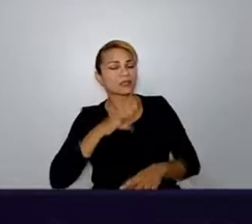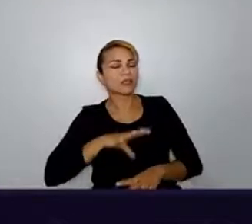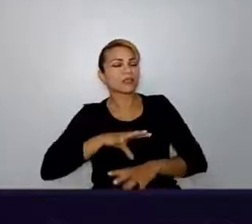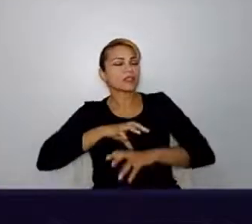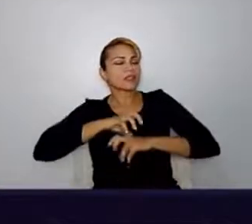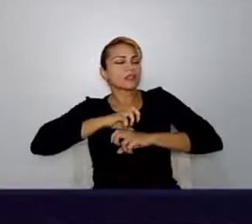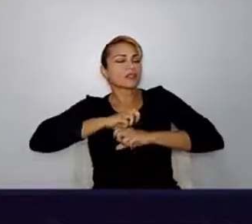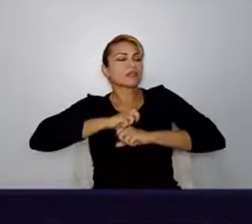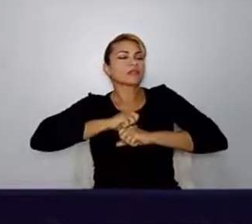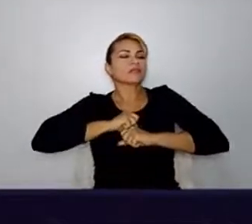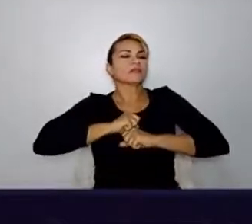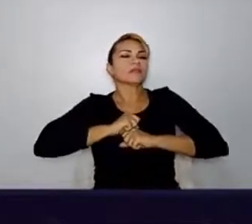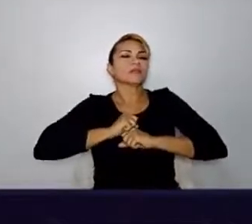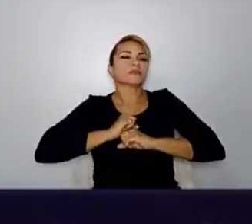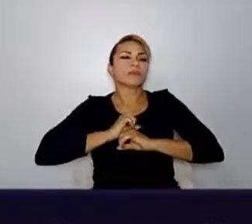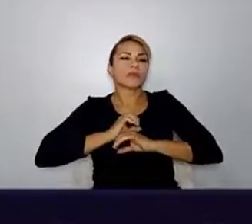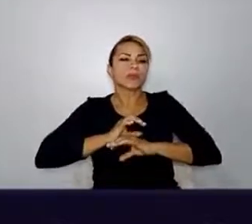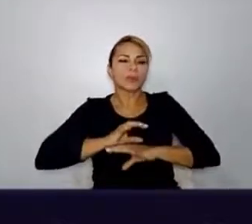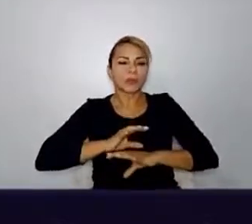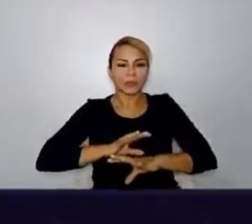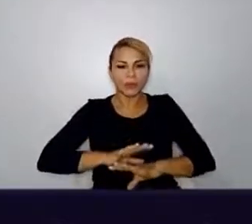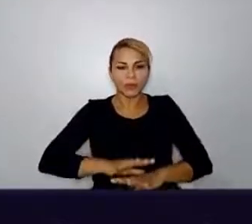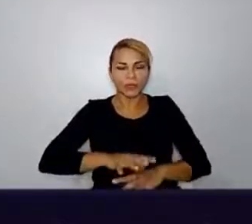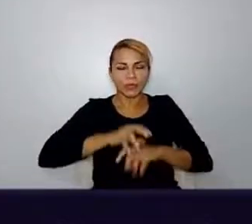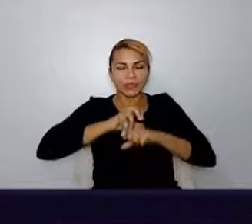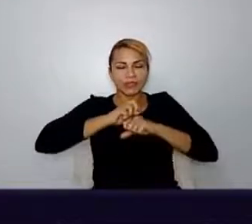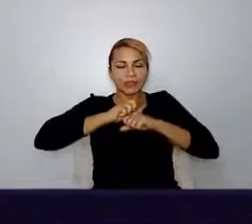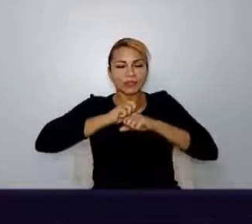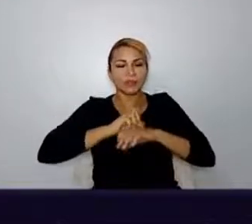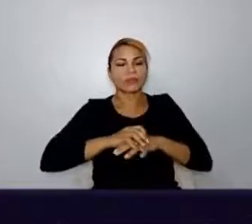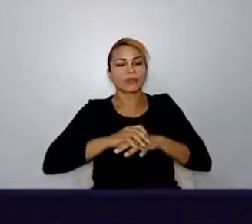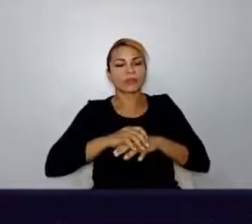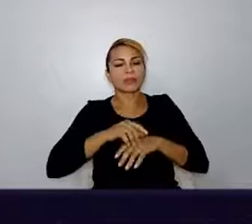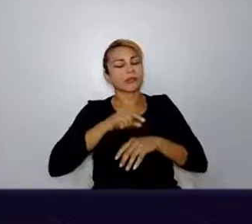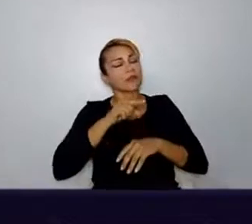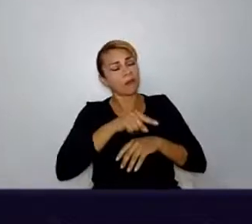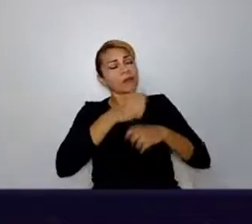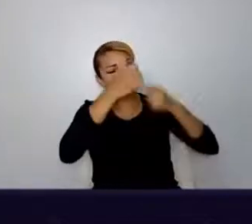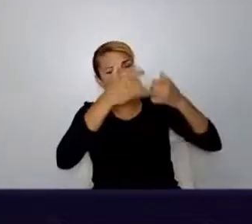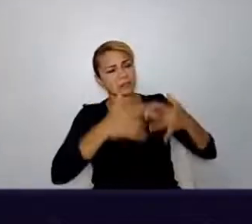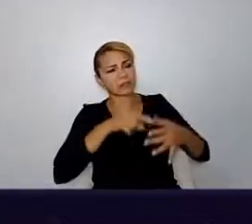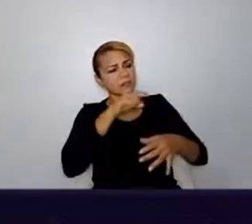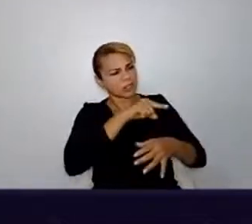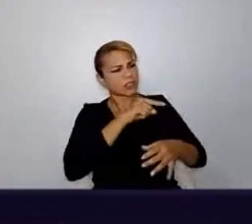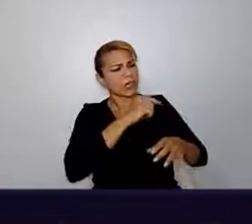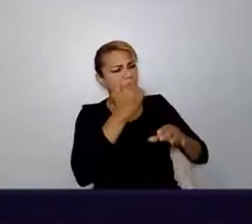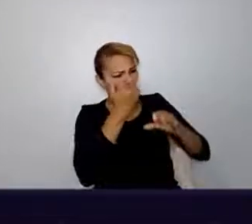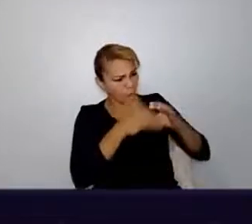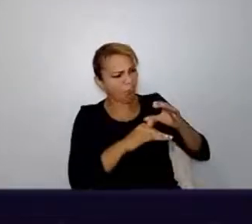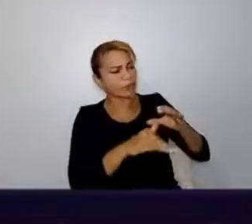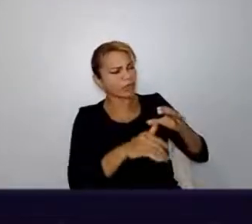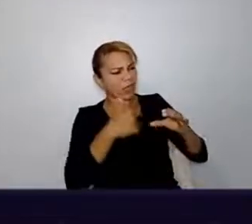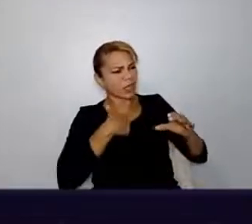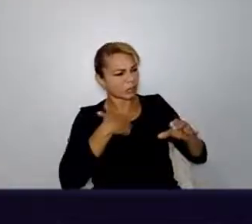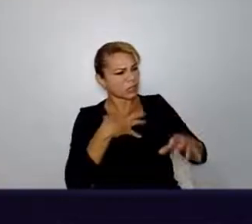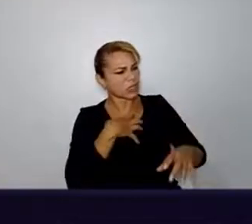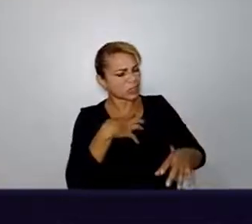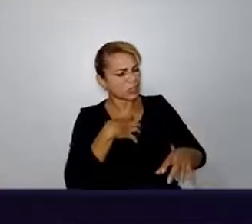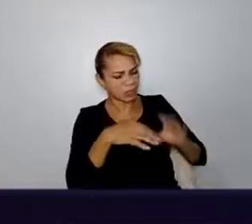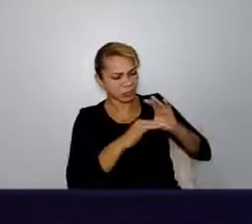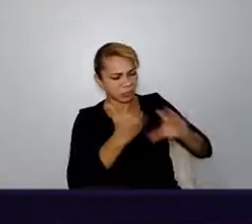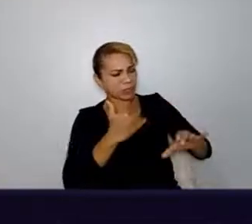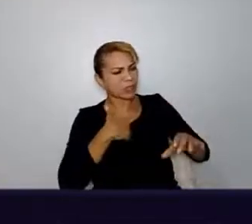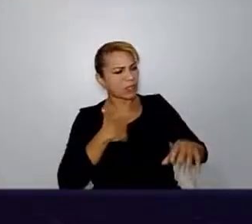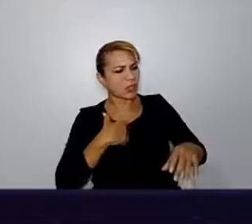falar, quando você fez esse tipo de comentário, eu me senti dessa forma, você fez com que eu sentisse que o meu trabalho não valia a pena